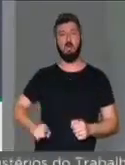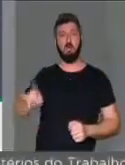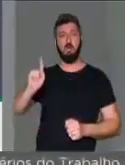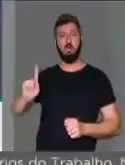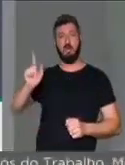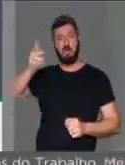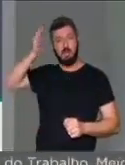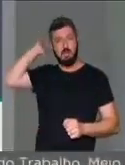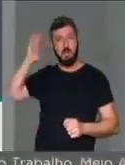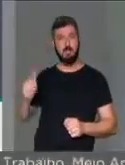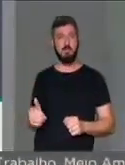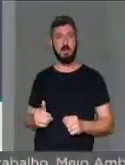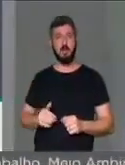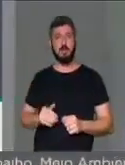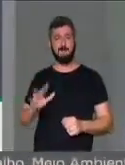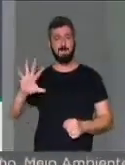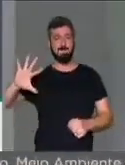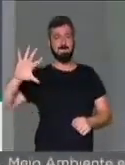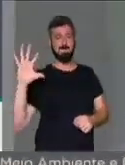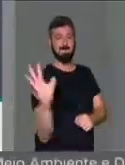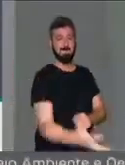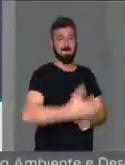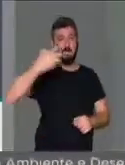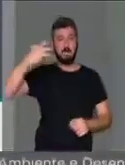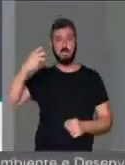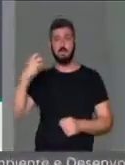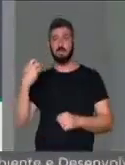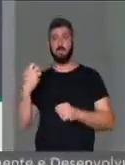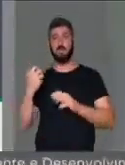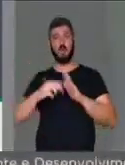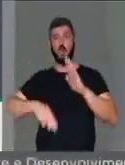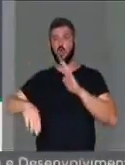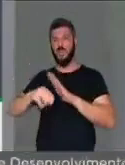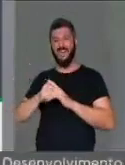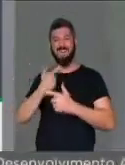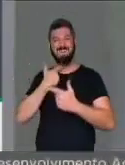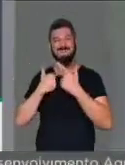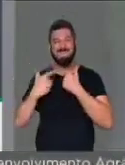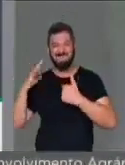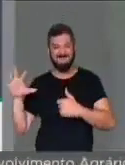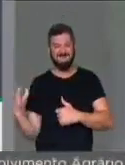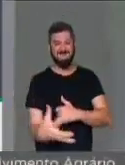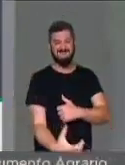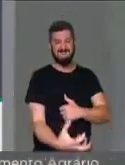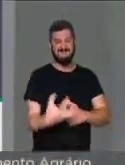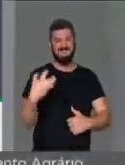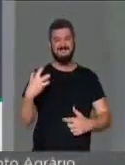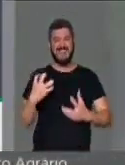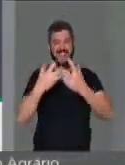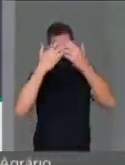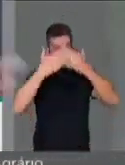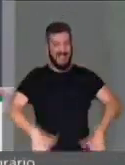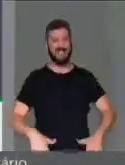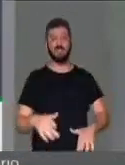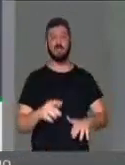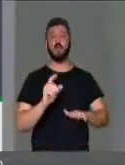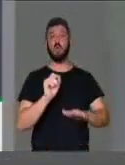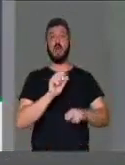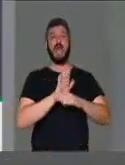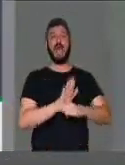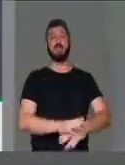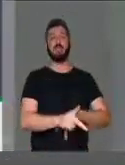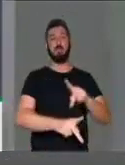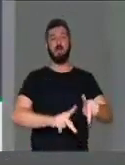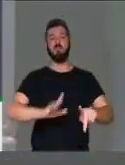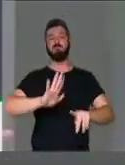Temer coloca a sua mão, coloca toda a sua ferocidade para destruir aquilo que ajuda